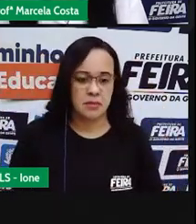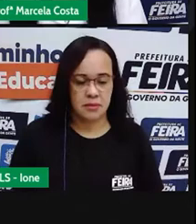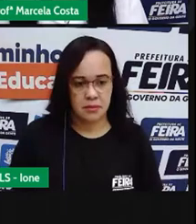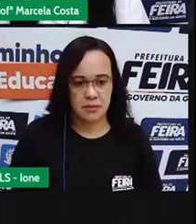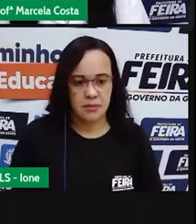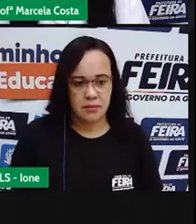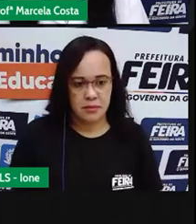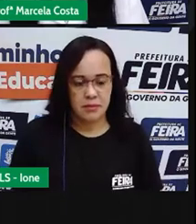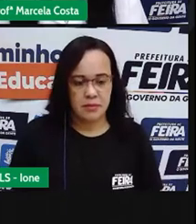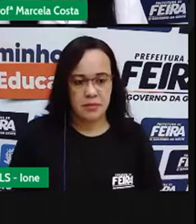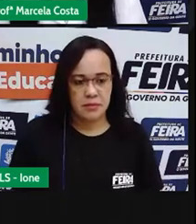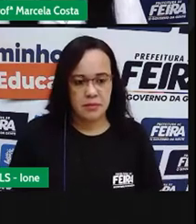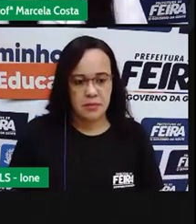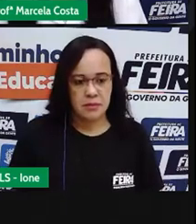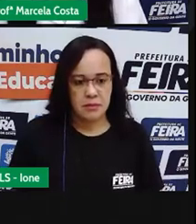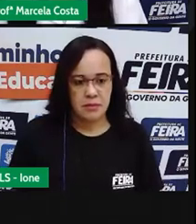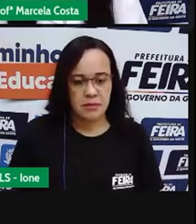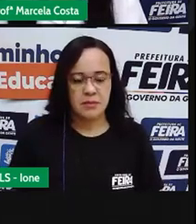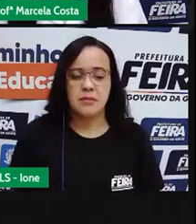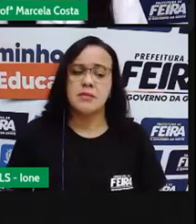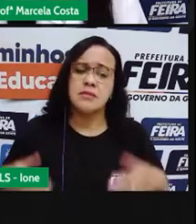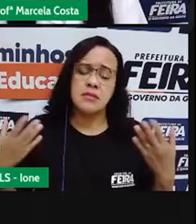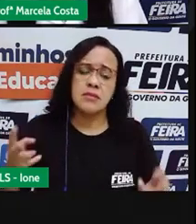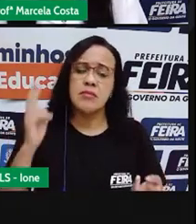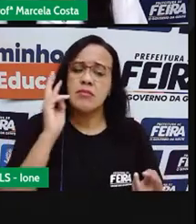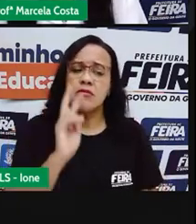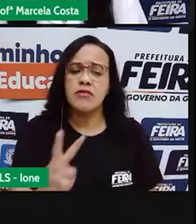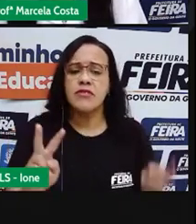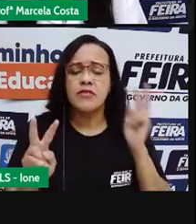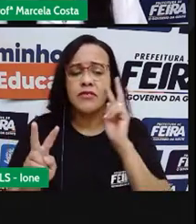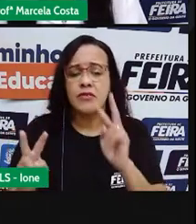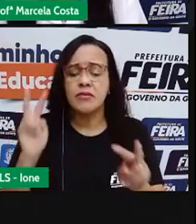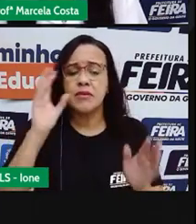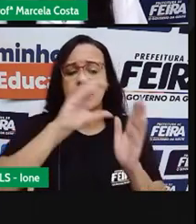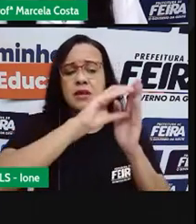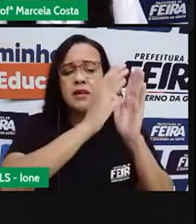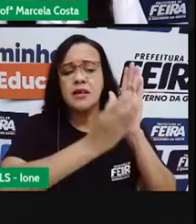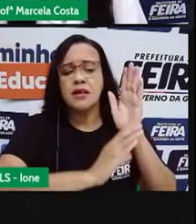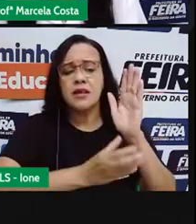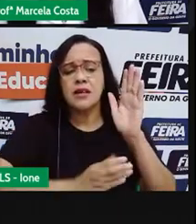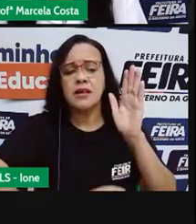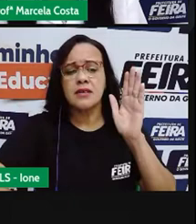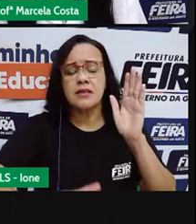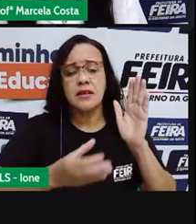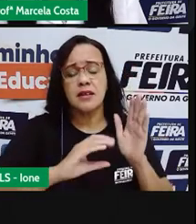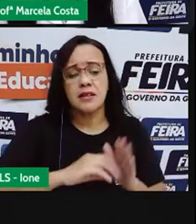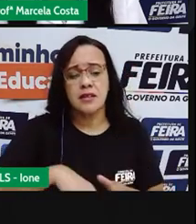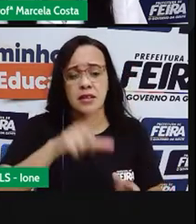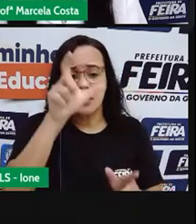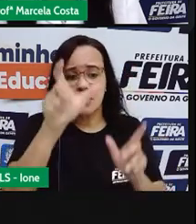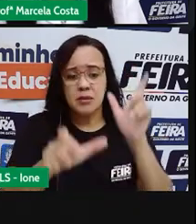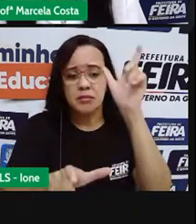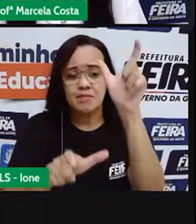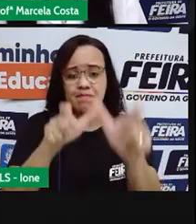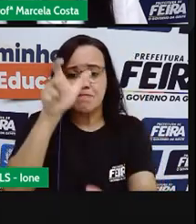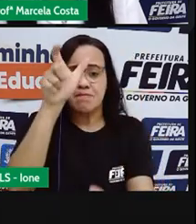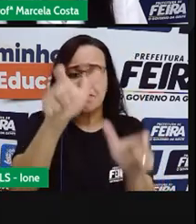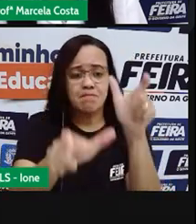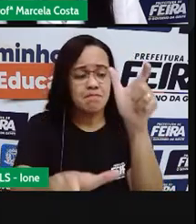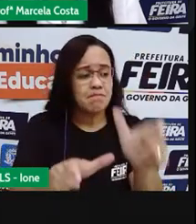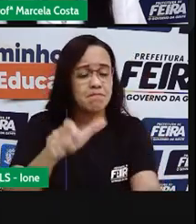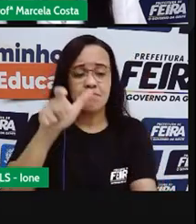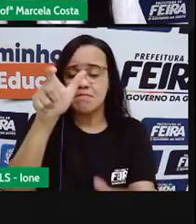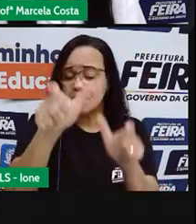Então vamos observando Que essas são As características Que formam Essa pessoa Quem ela é